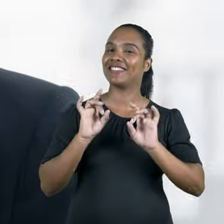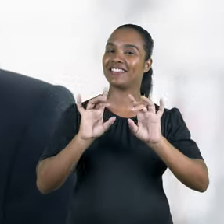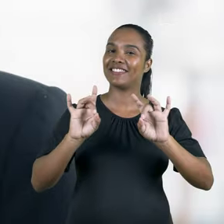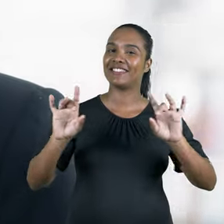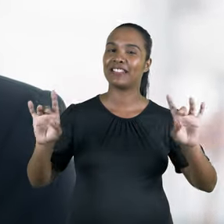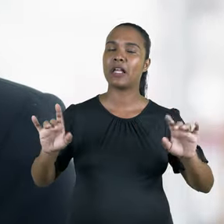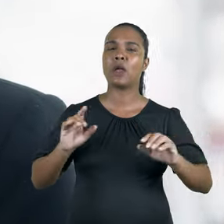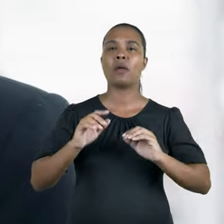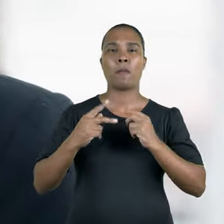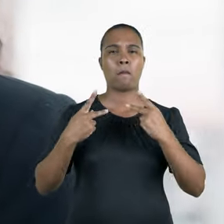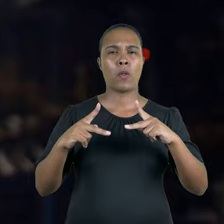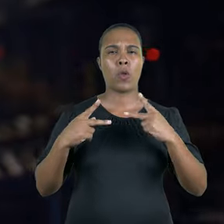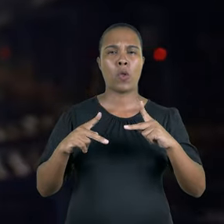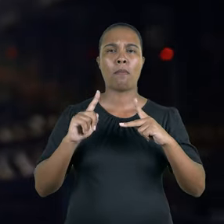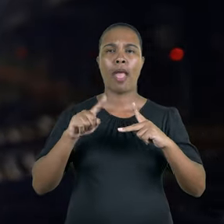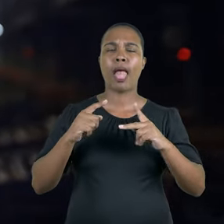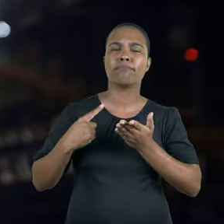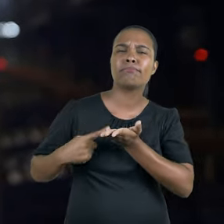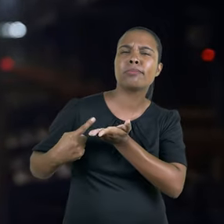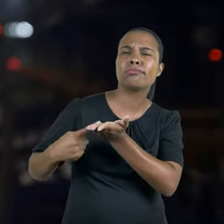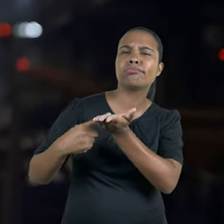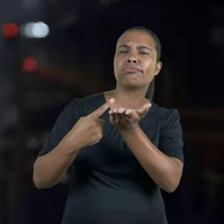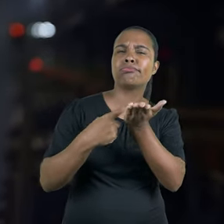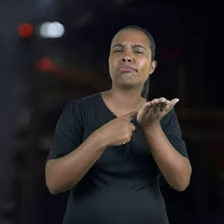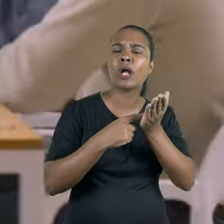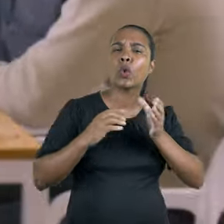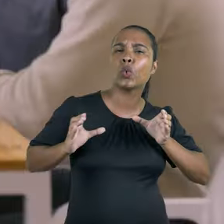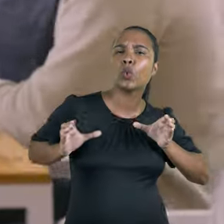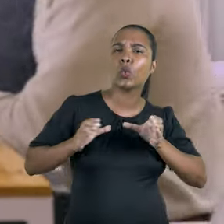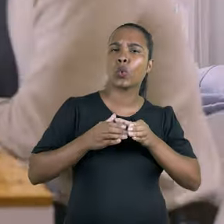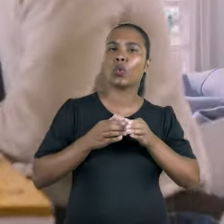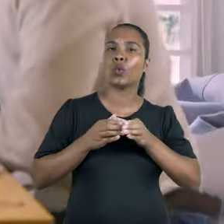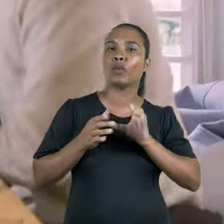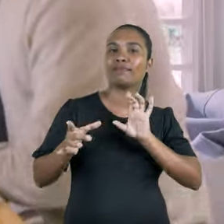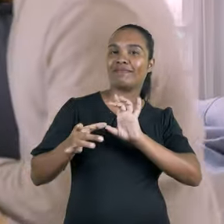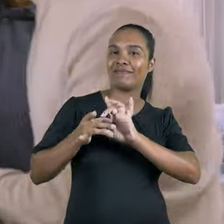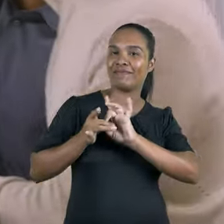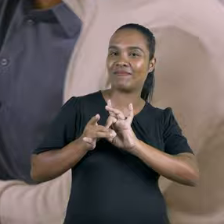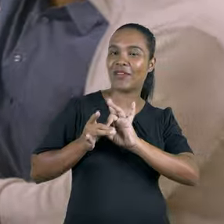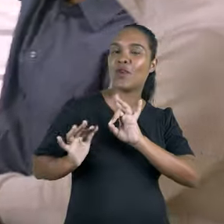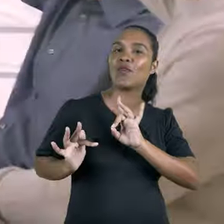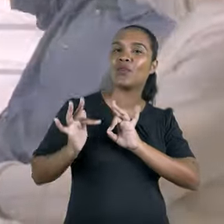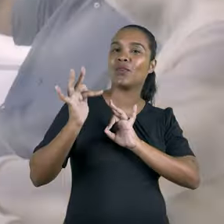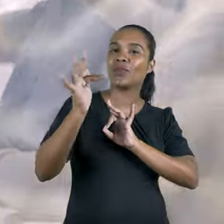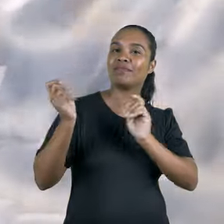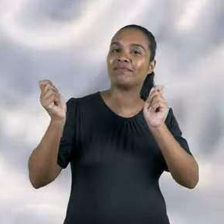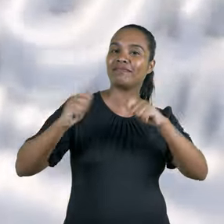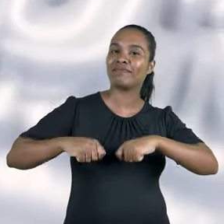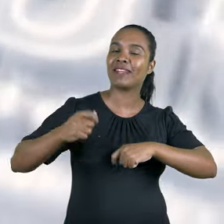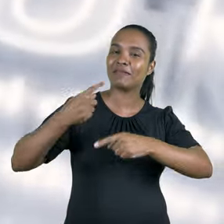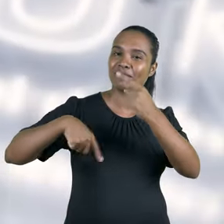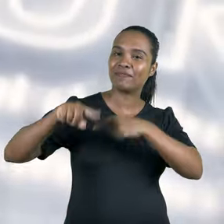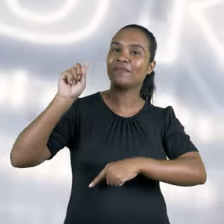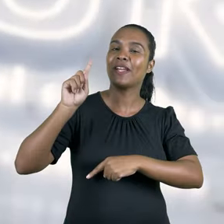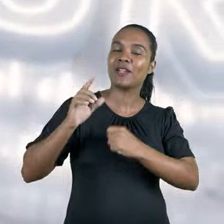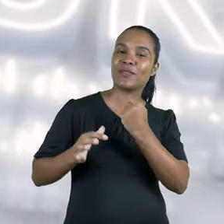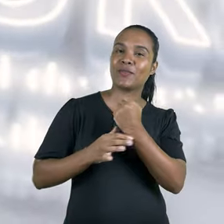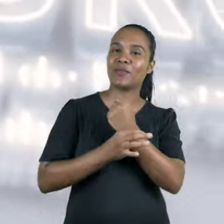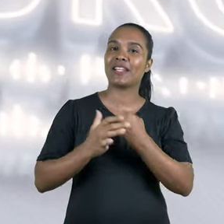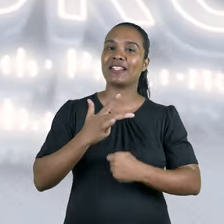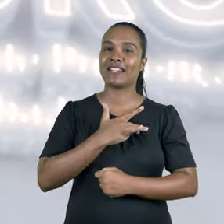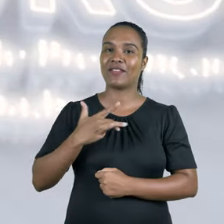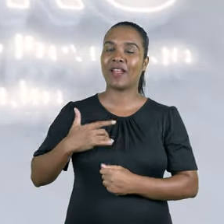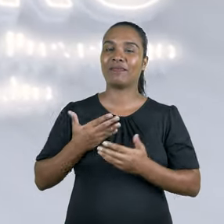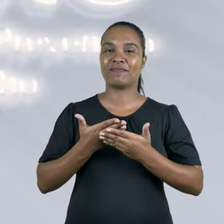O programa Trabalho Seguro é um compromisso coletivo. Juntos, moldamos o futuro construindo ambientes de trabalho